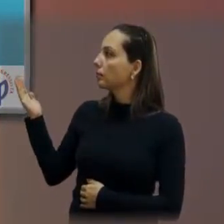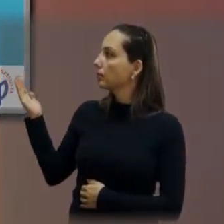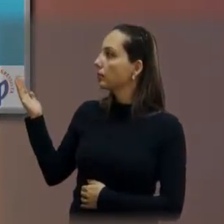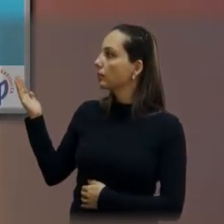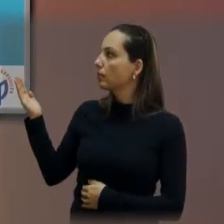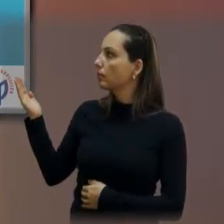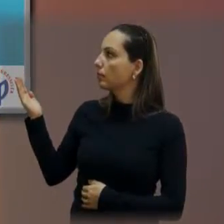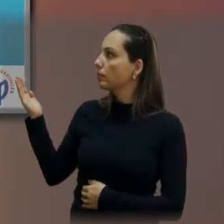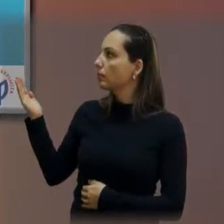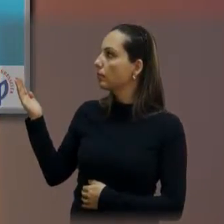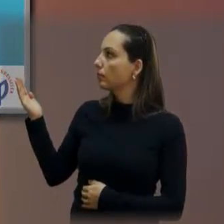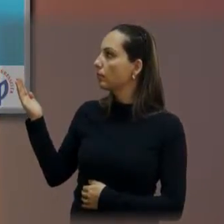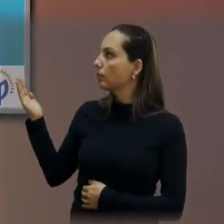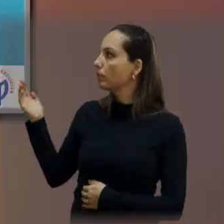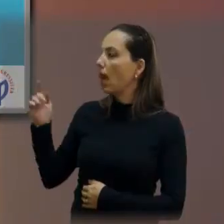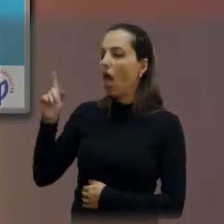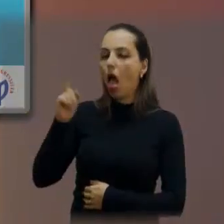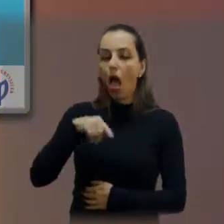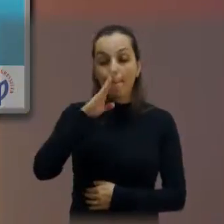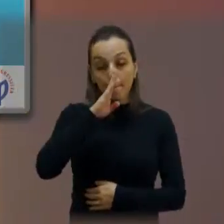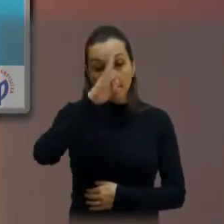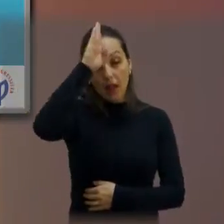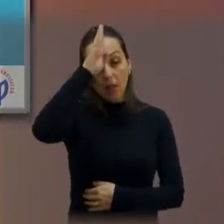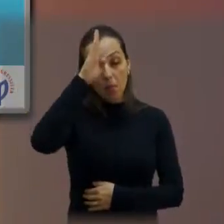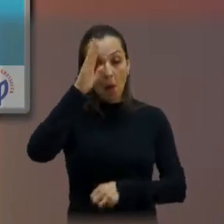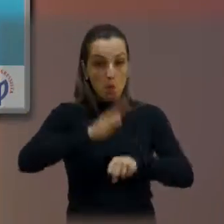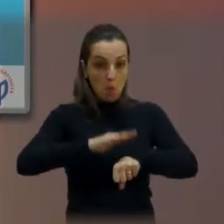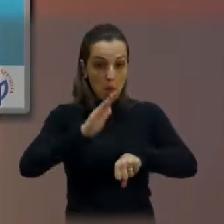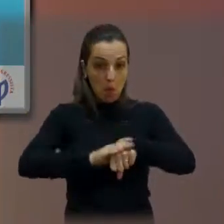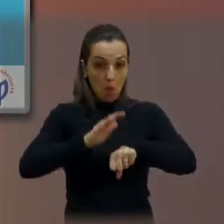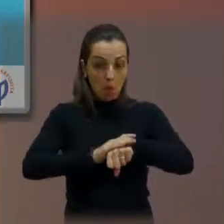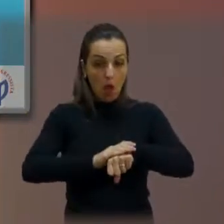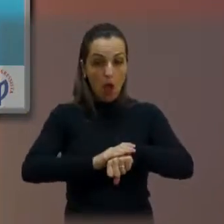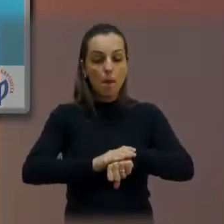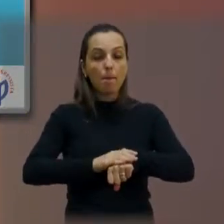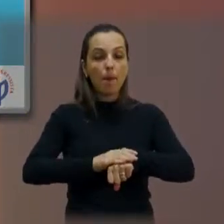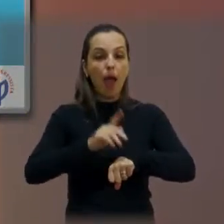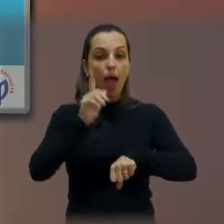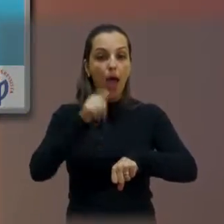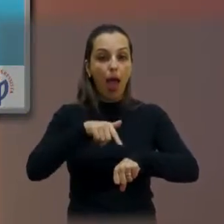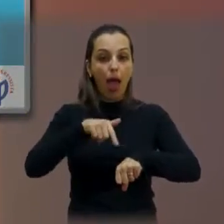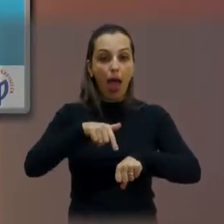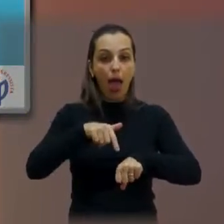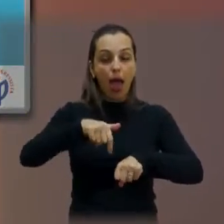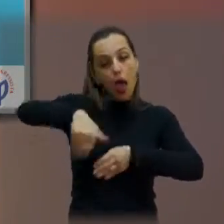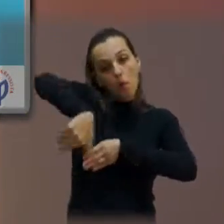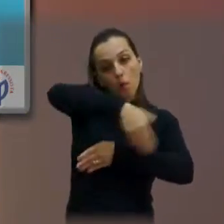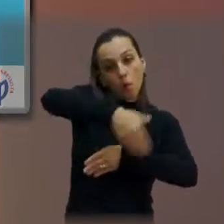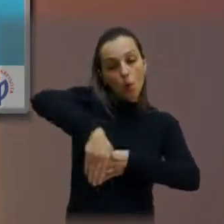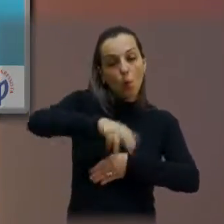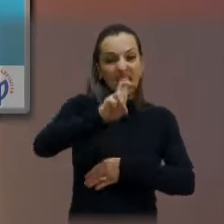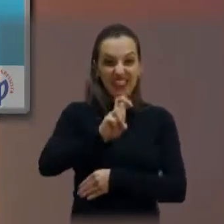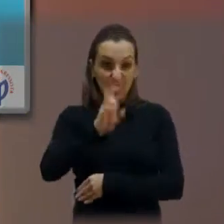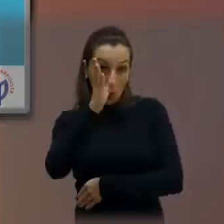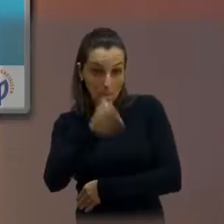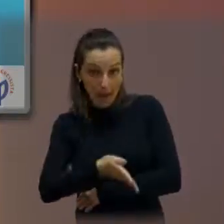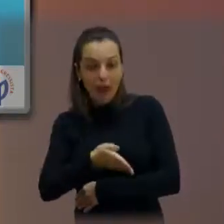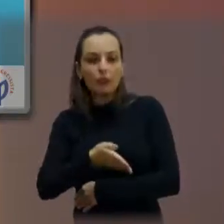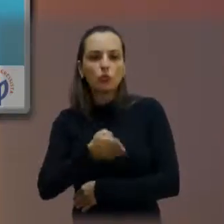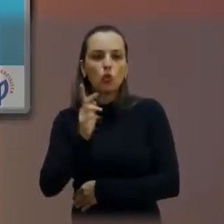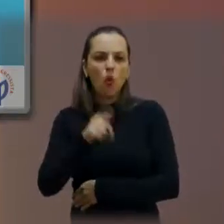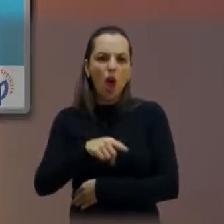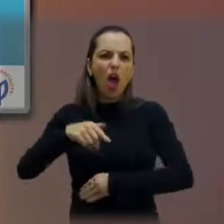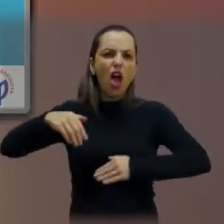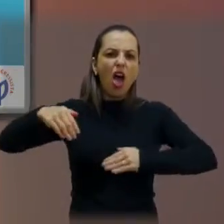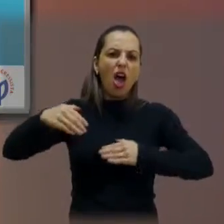prioridades, quando assumi o meu mandato, de recapiar a rua 5,5, tendo em vista que é uma grande